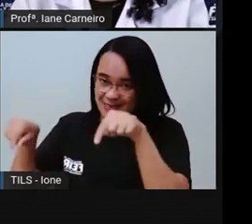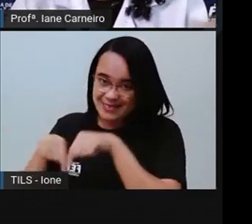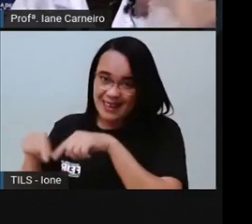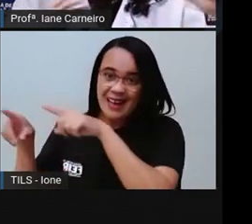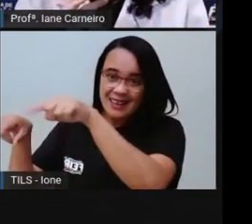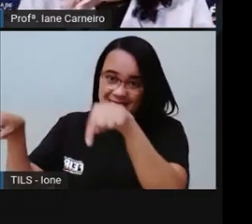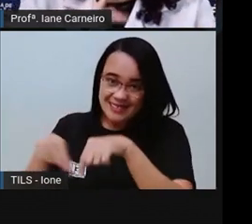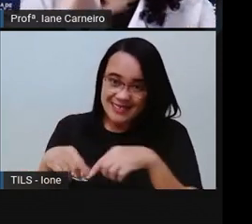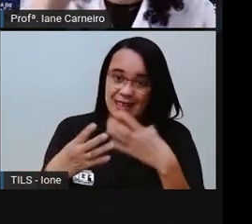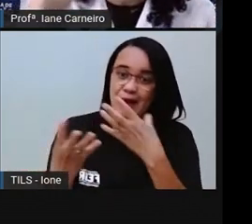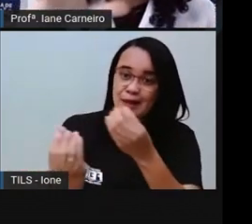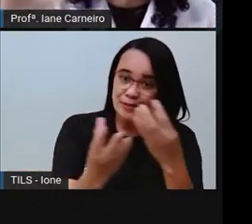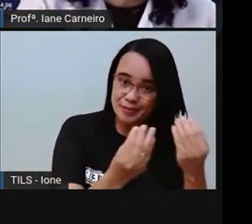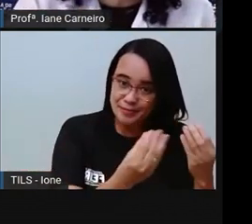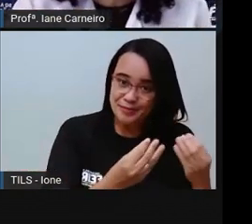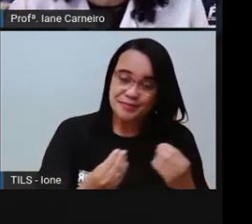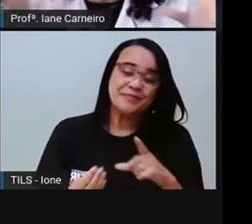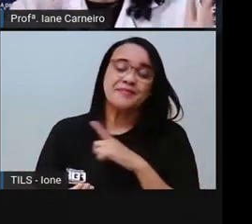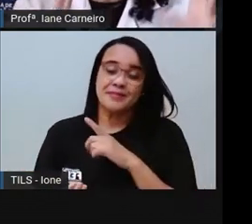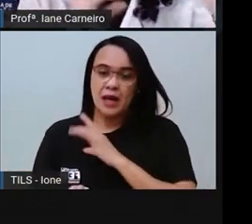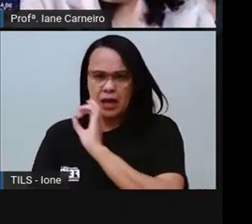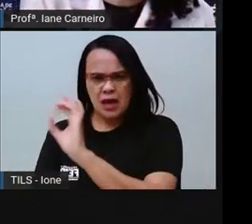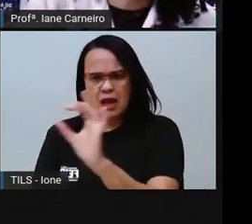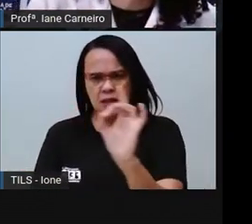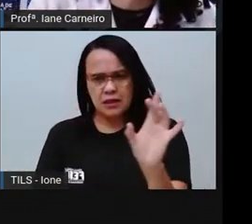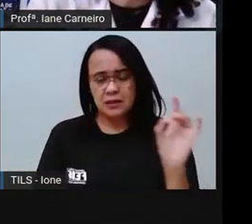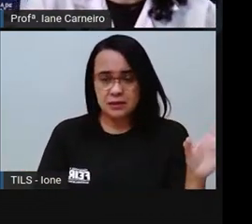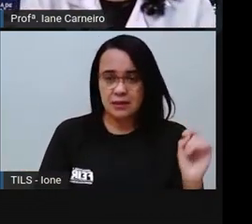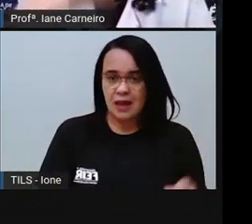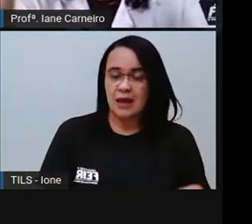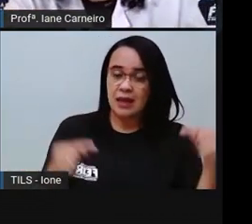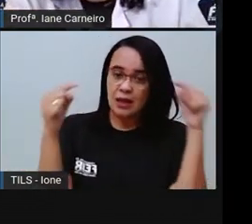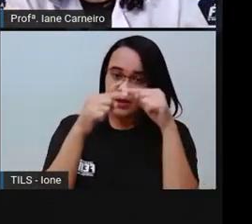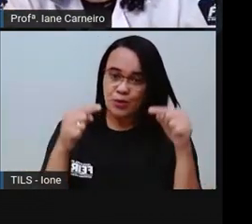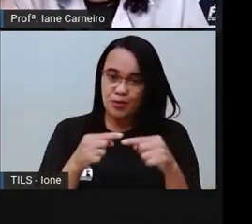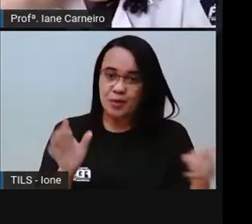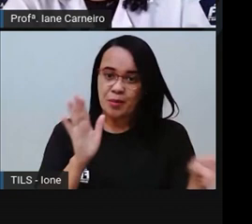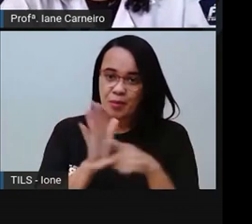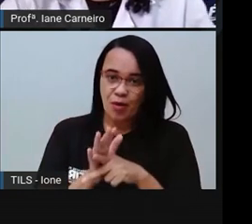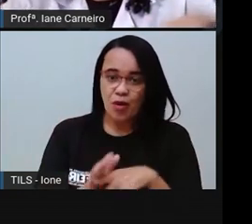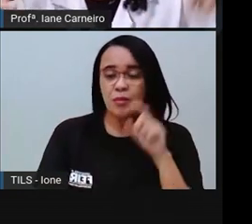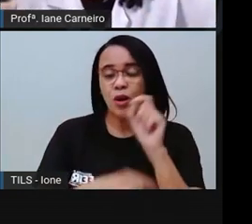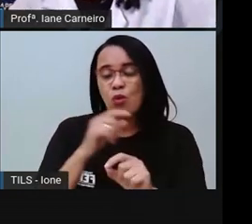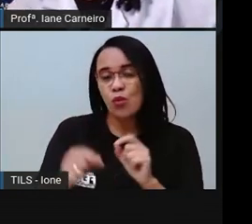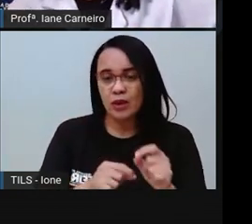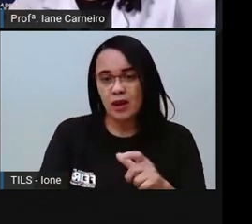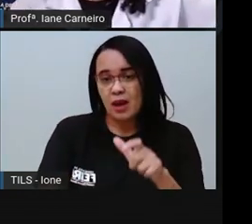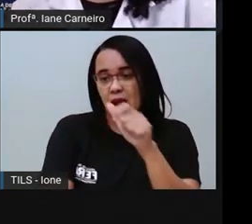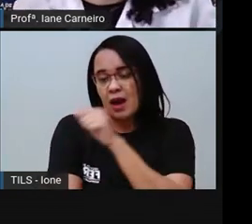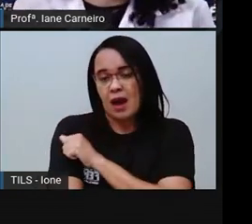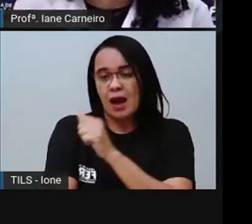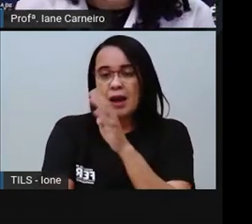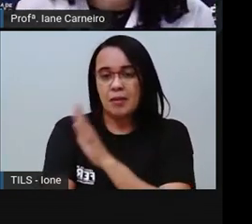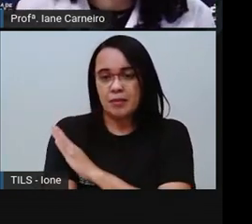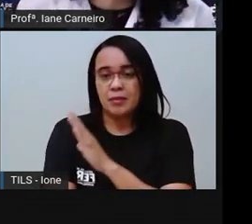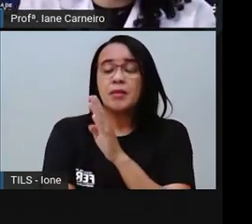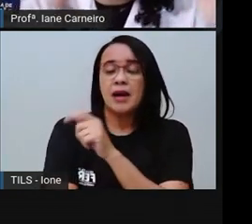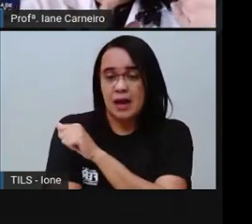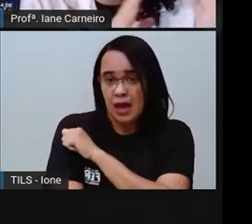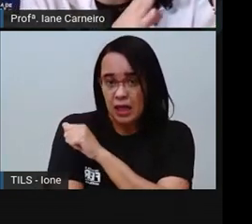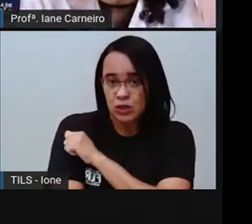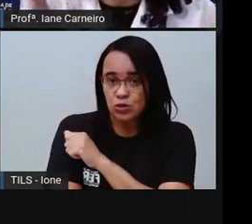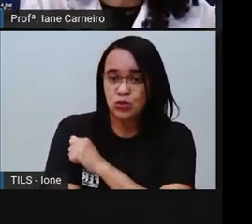escola, Tem diversas salas. Cada sala é de uma turma. Então, uma turma, um aluno não pode ir para a sala de outra